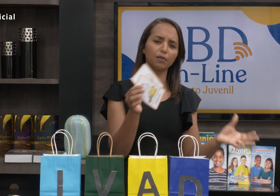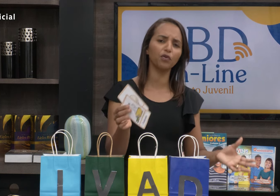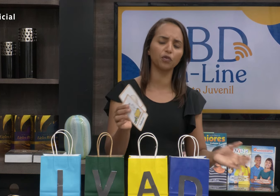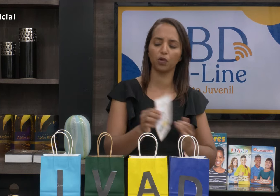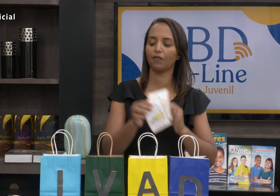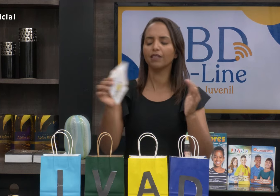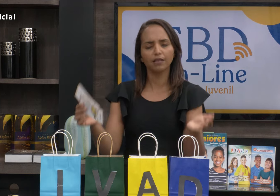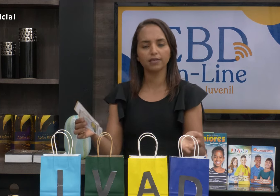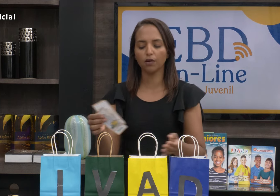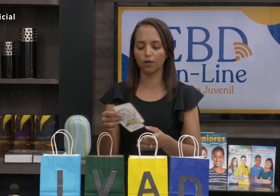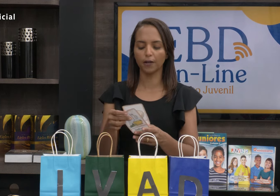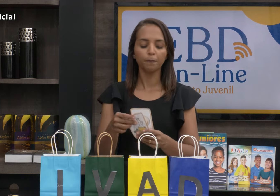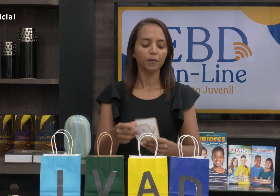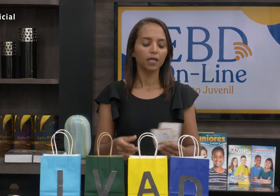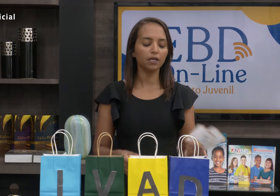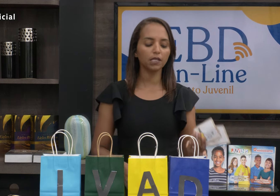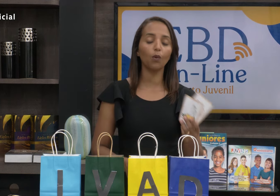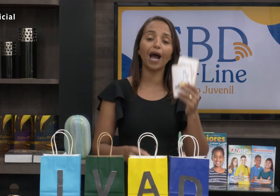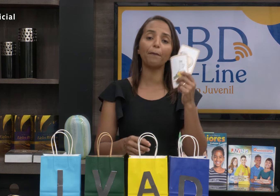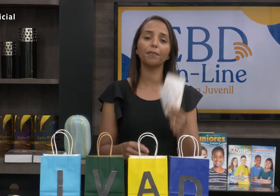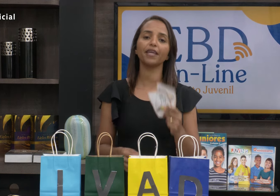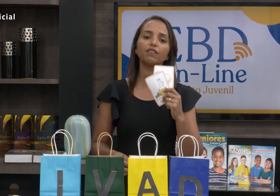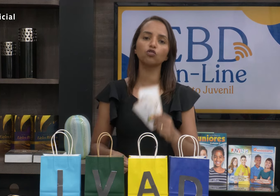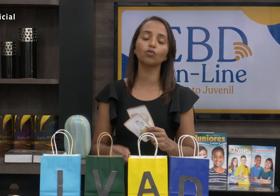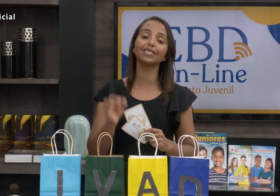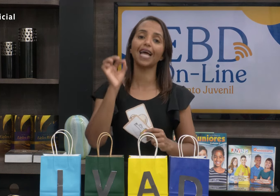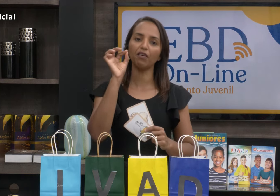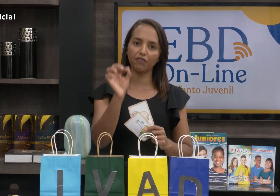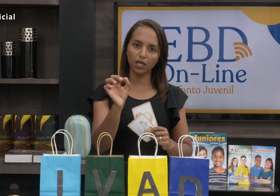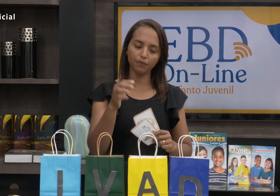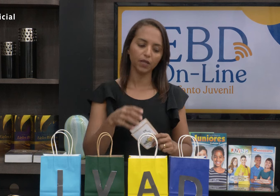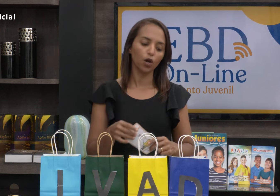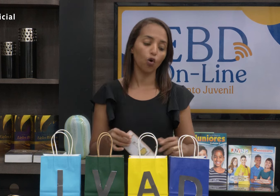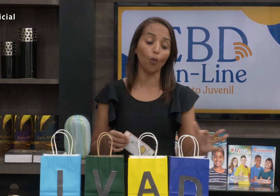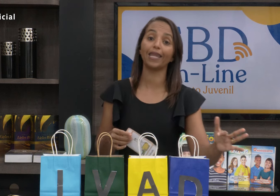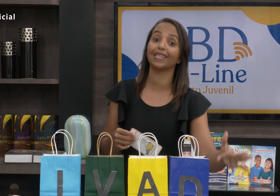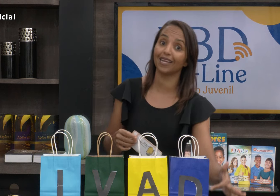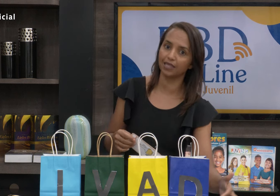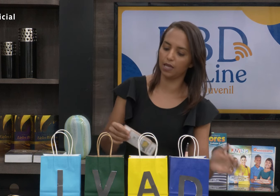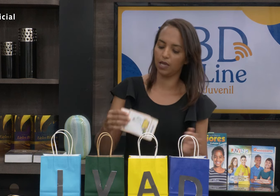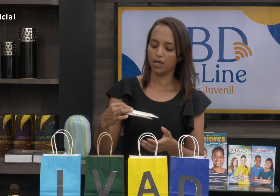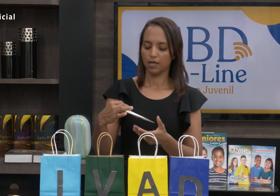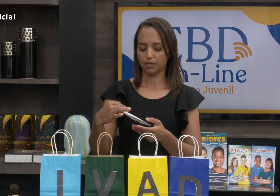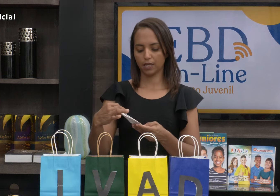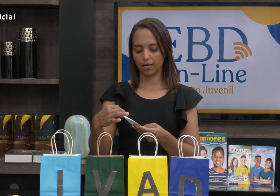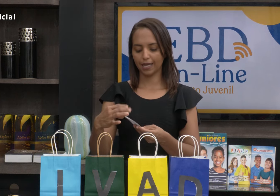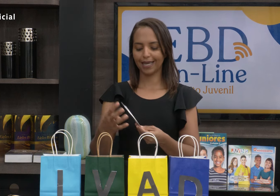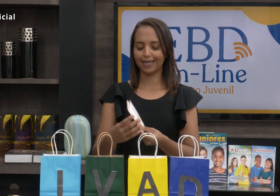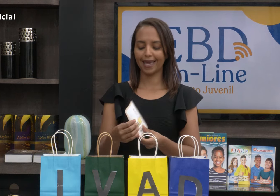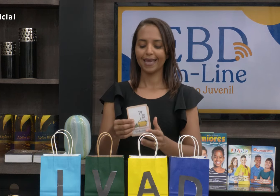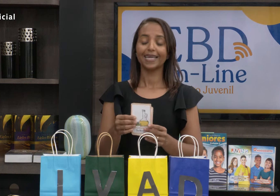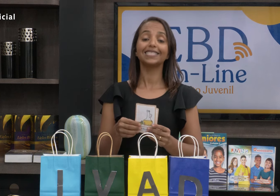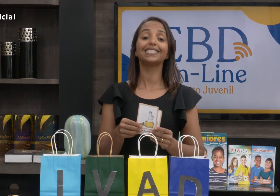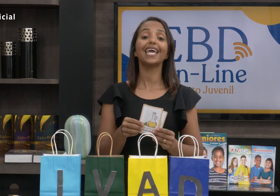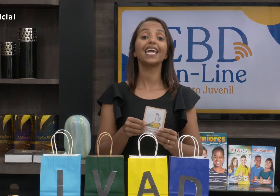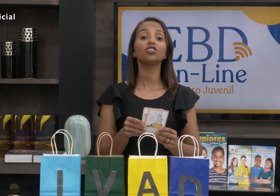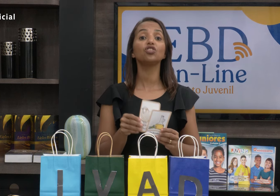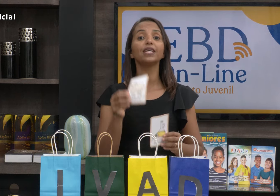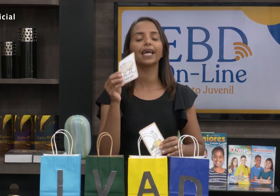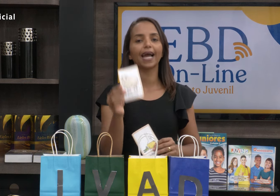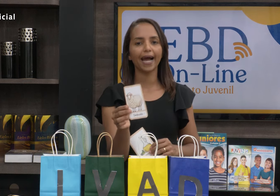não precisa muito porque vai dentro da sacola, né? Então, a primeira virtude de Davi com a letra D seria que ele é